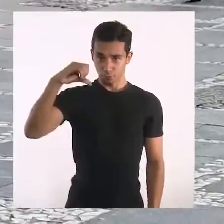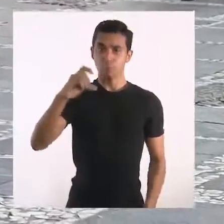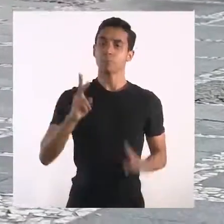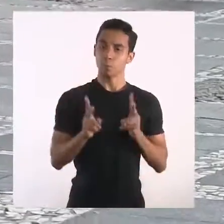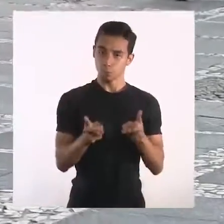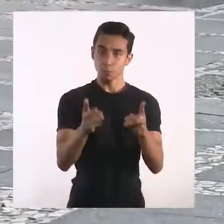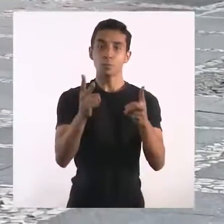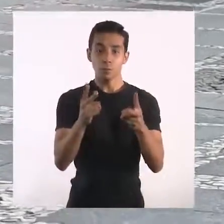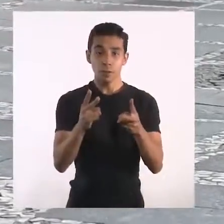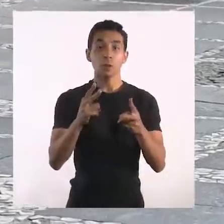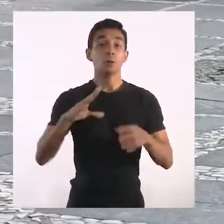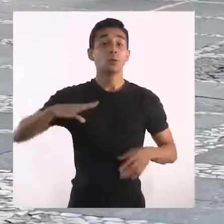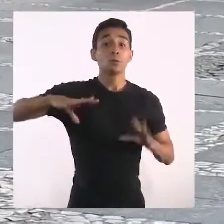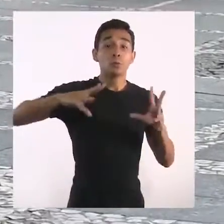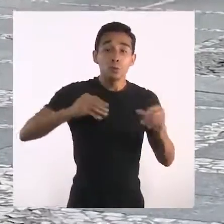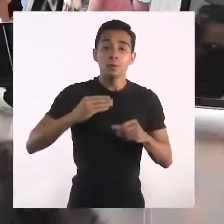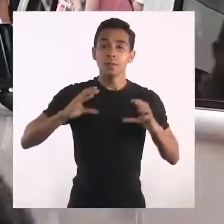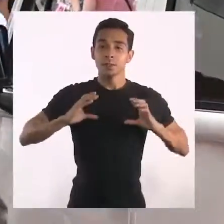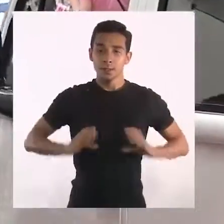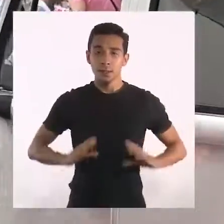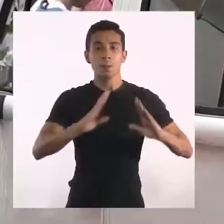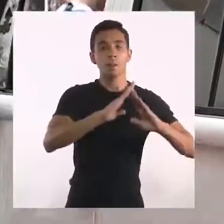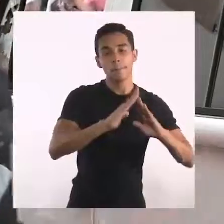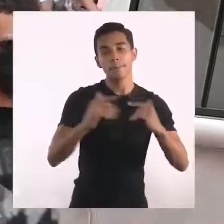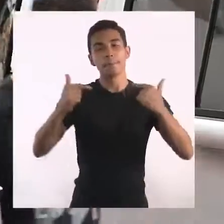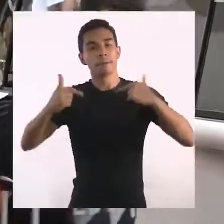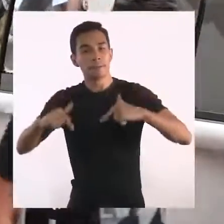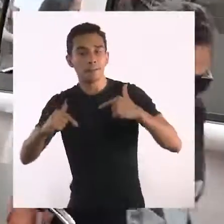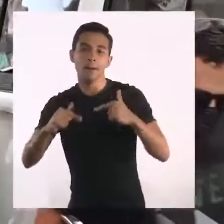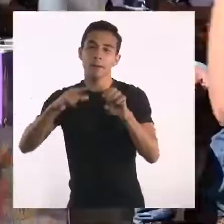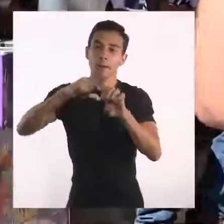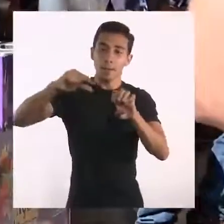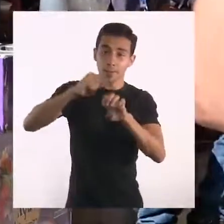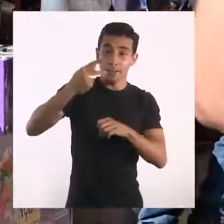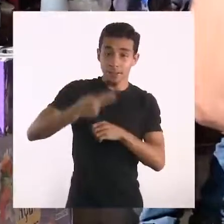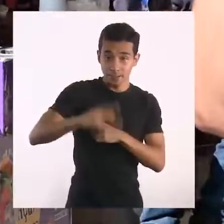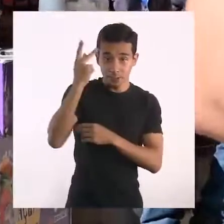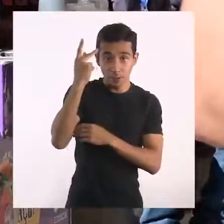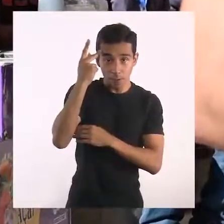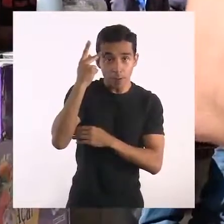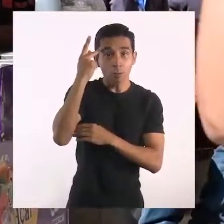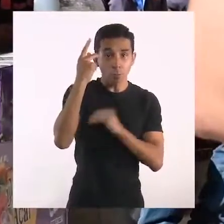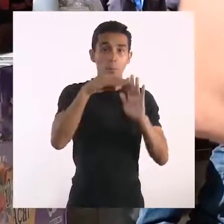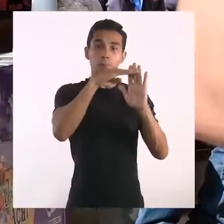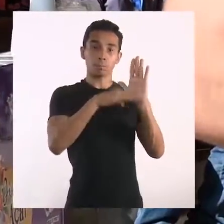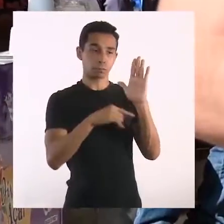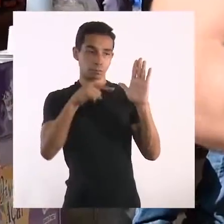O plano interfere na vida de cada cidadão que mora, trabalha ou empreende em São Paulo.